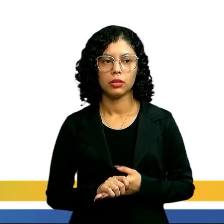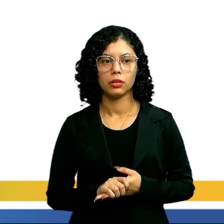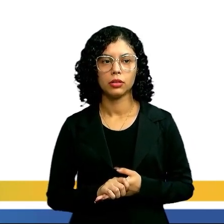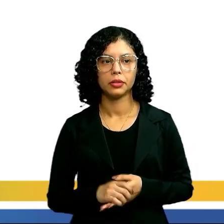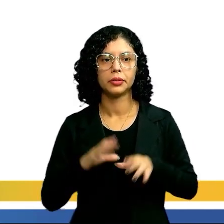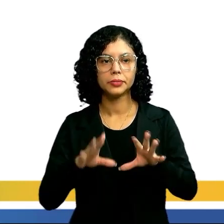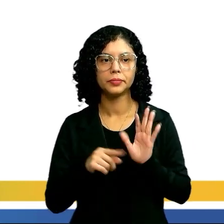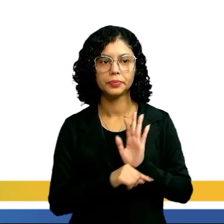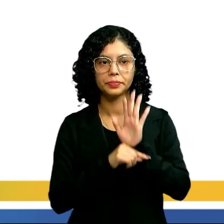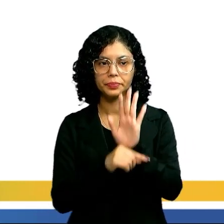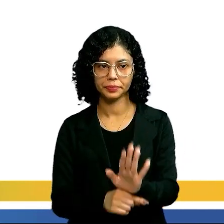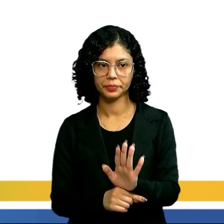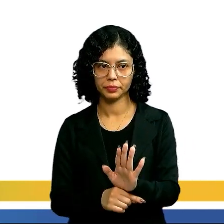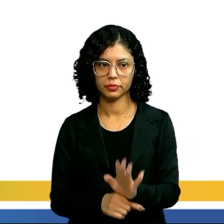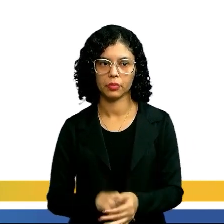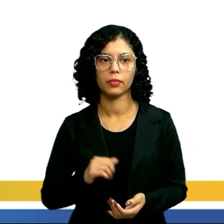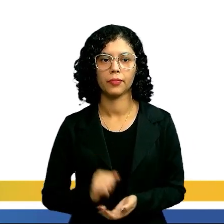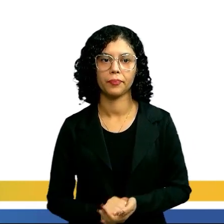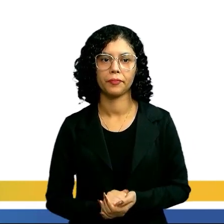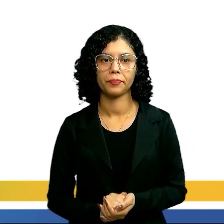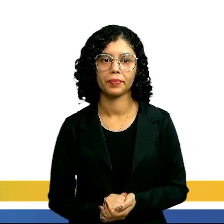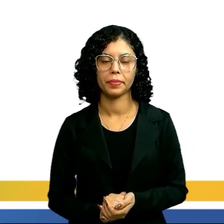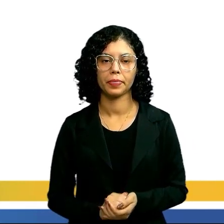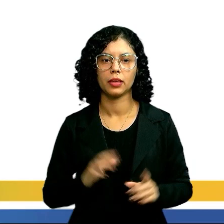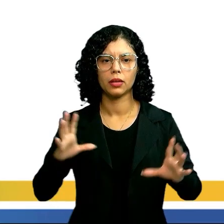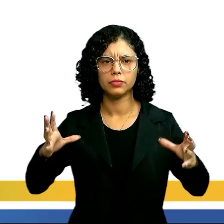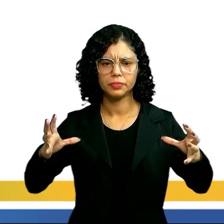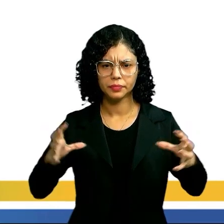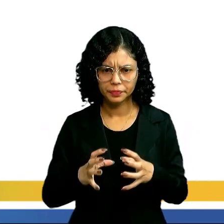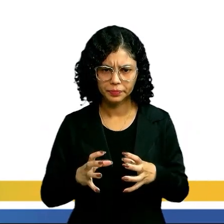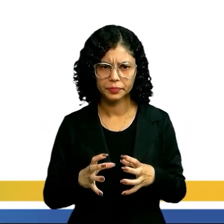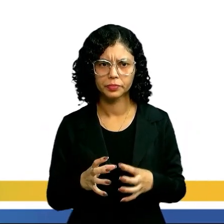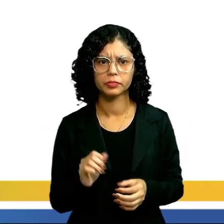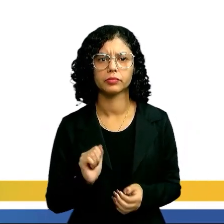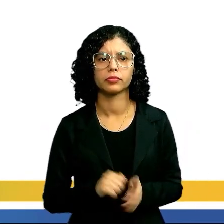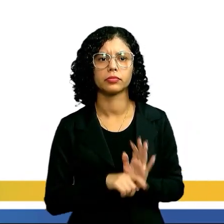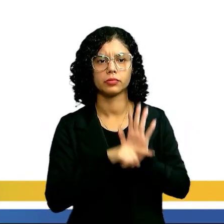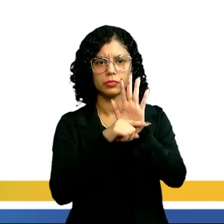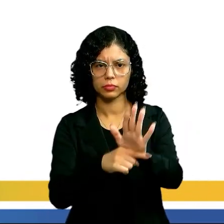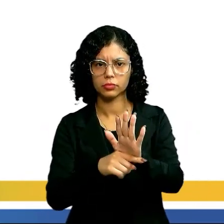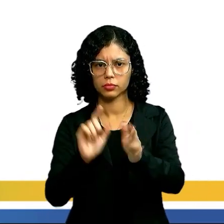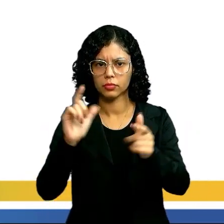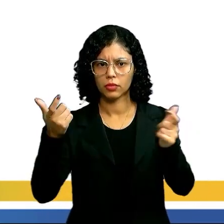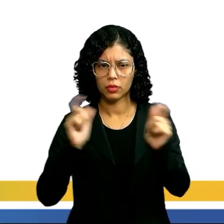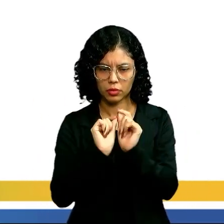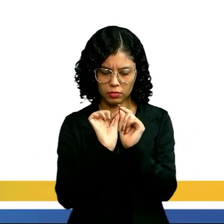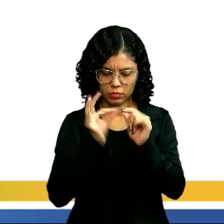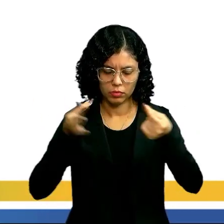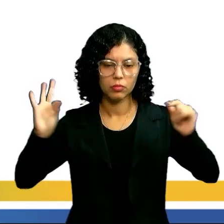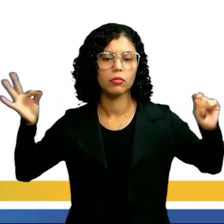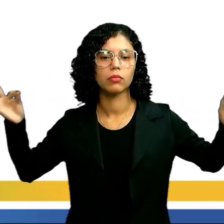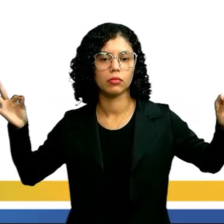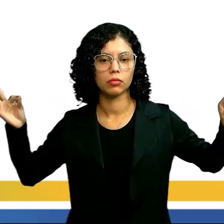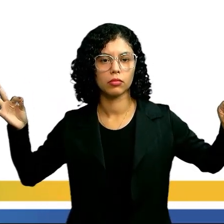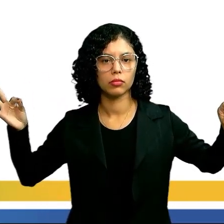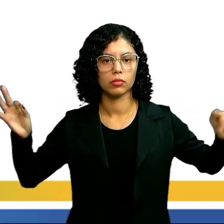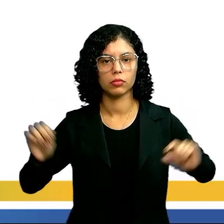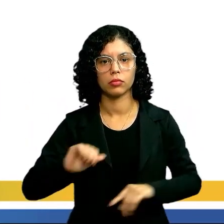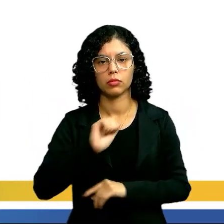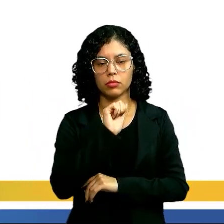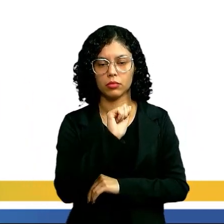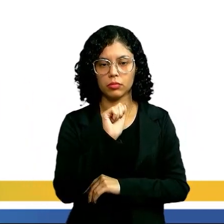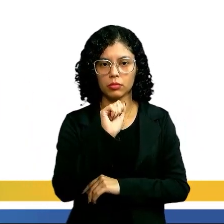Dessa forma, a representação algébrica que exprime a dilatação